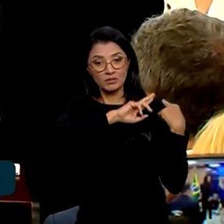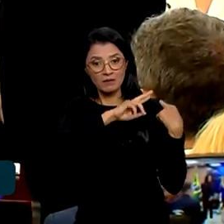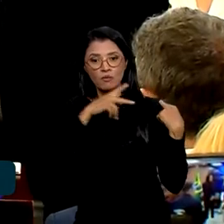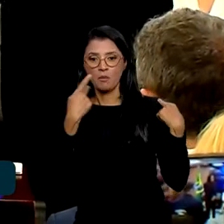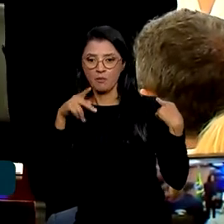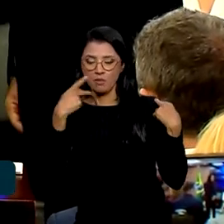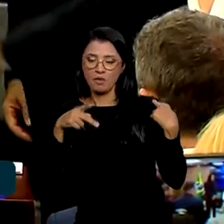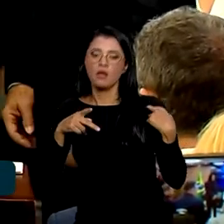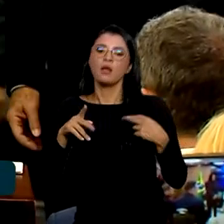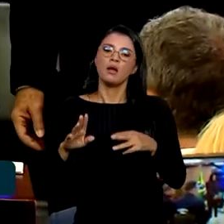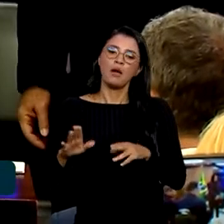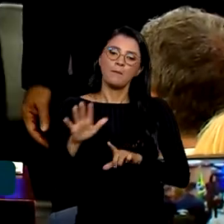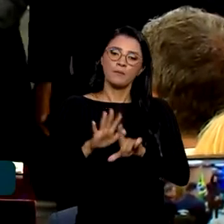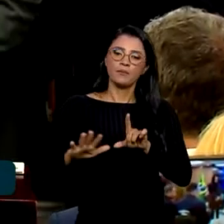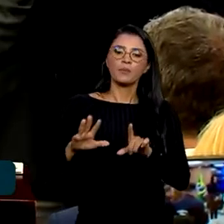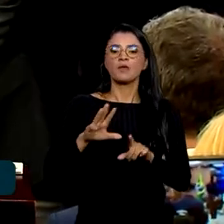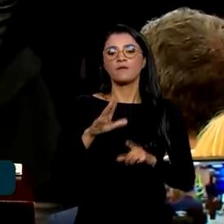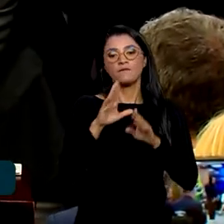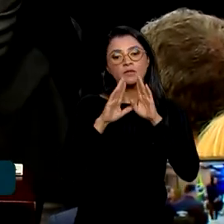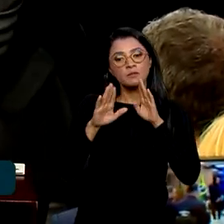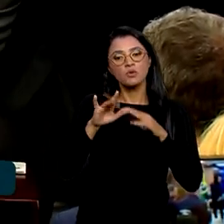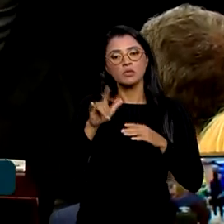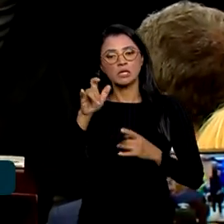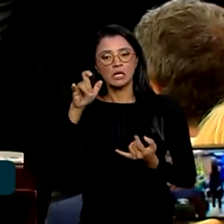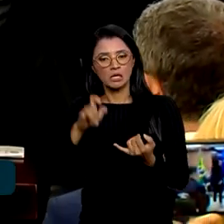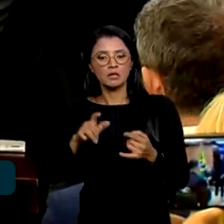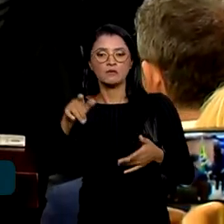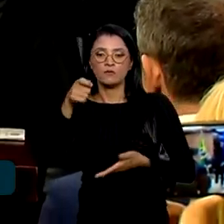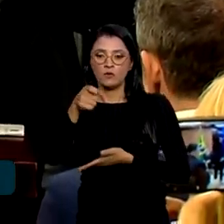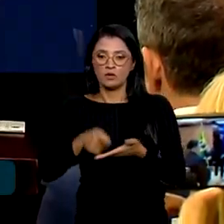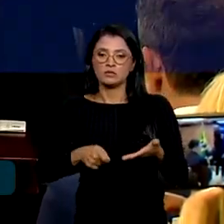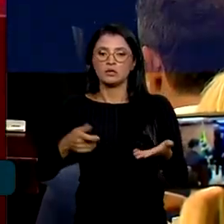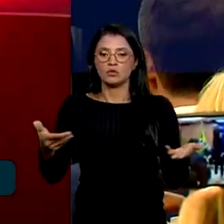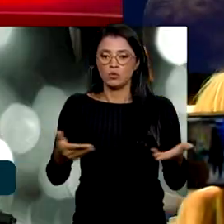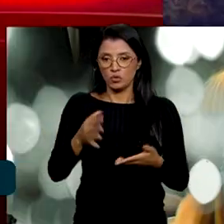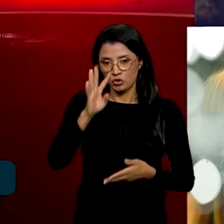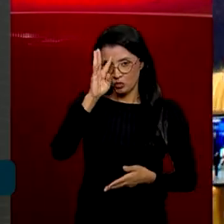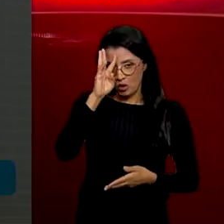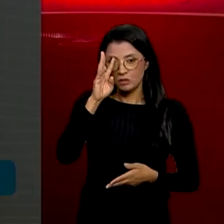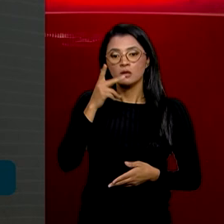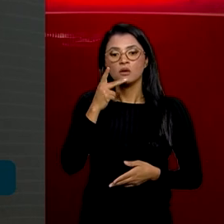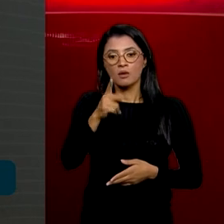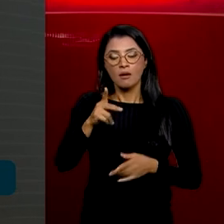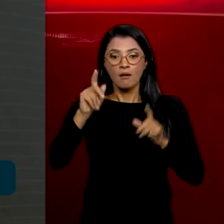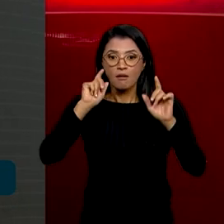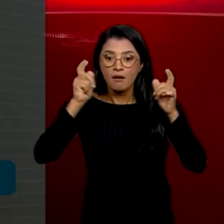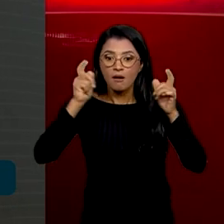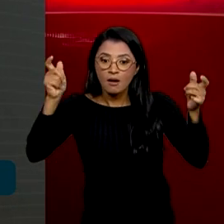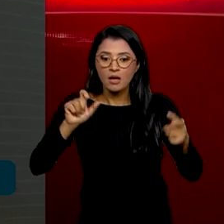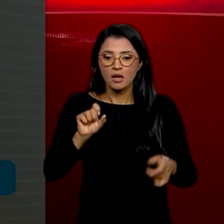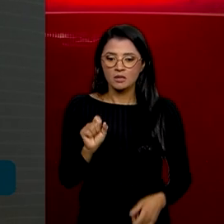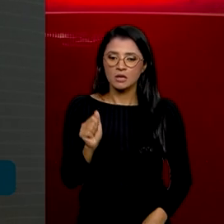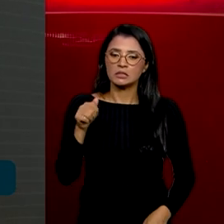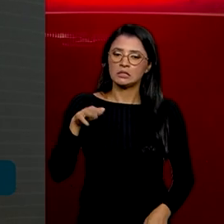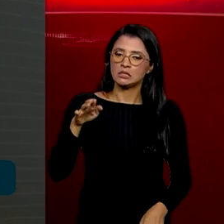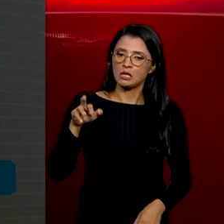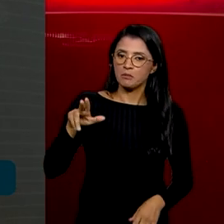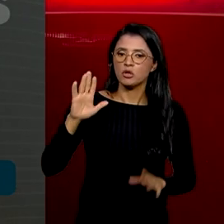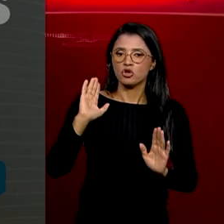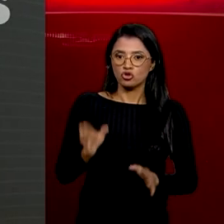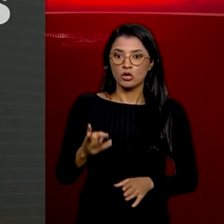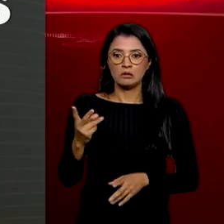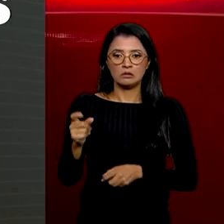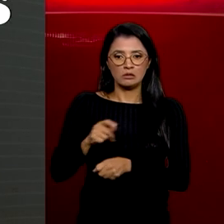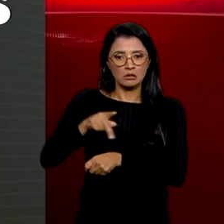Facebook e Instagram foi assinado nesta quarta-feira. A ferramenta Alerta Zambi, que já funciona em mais de 30